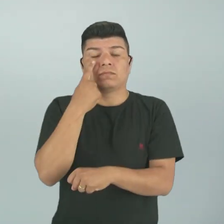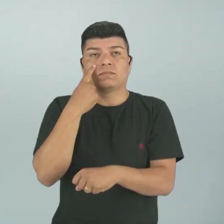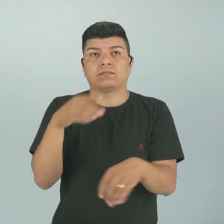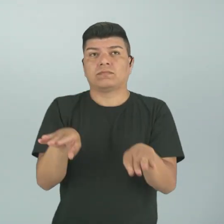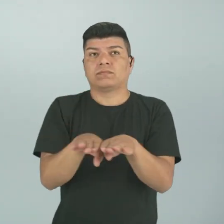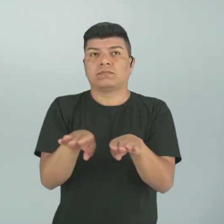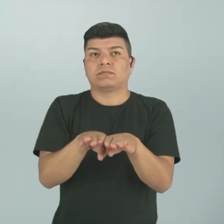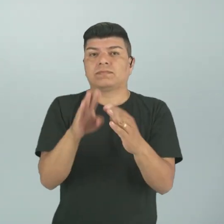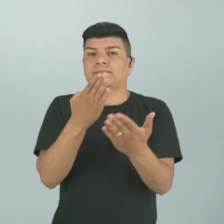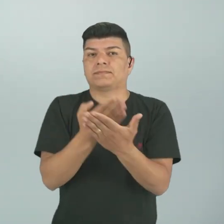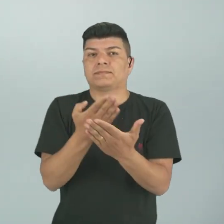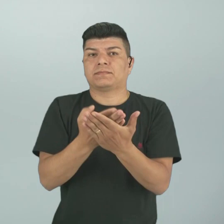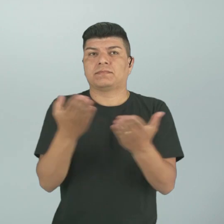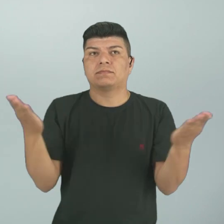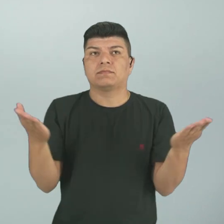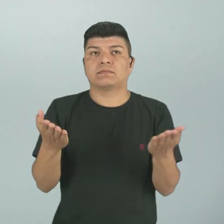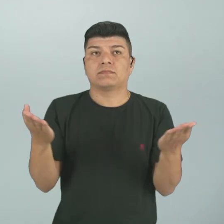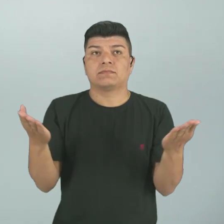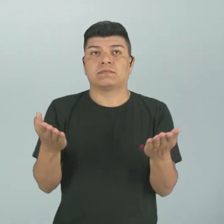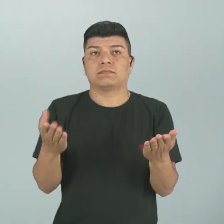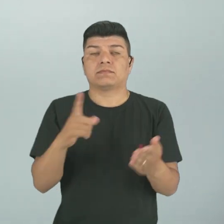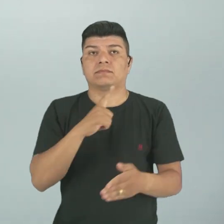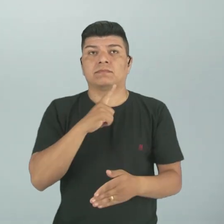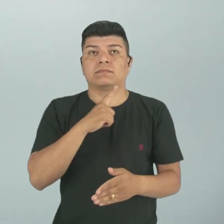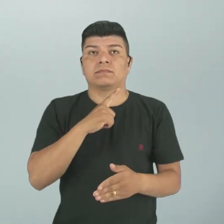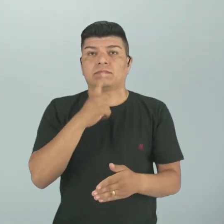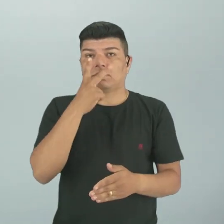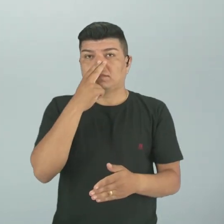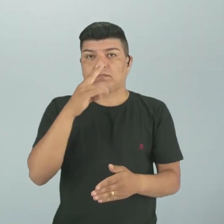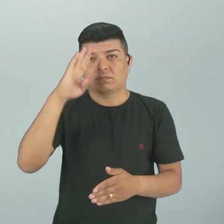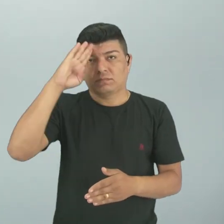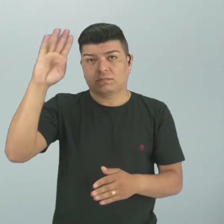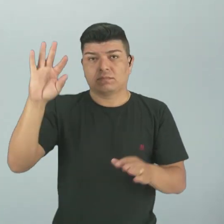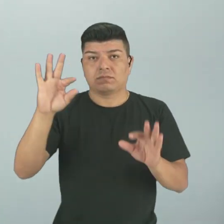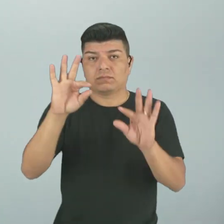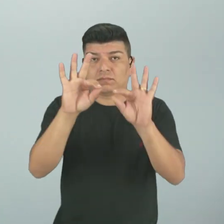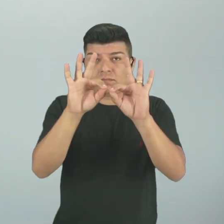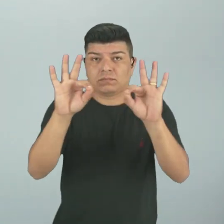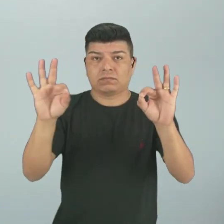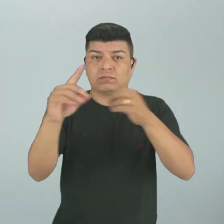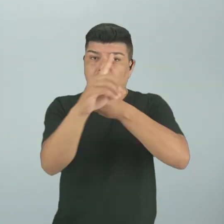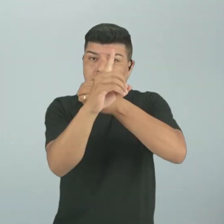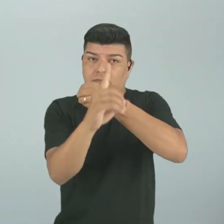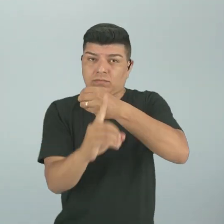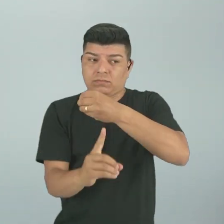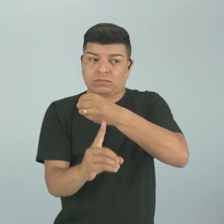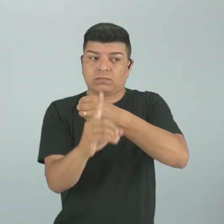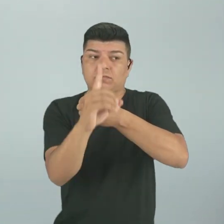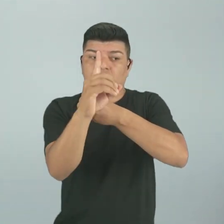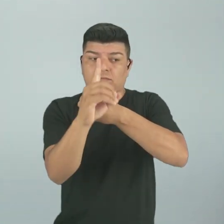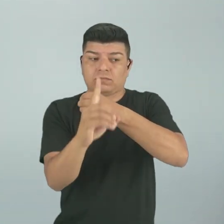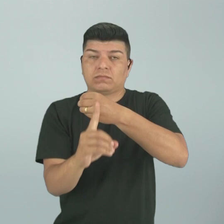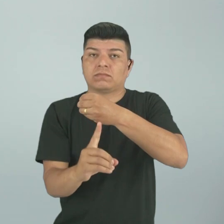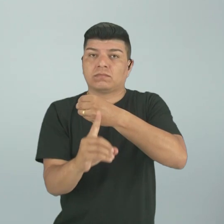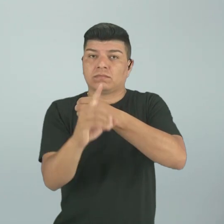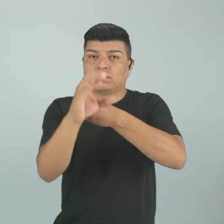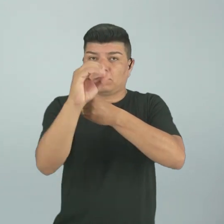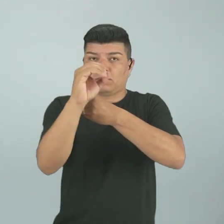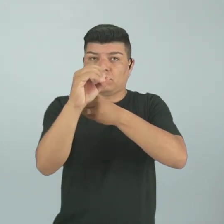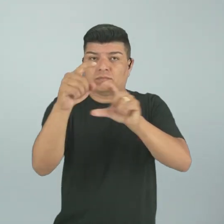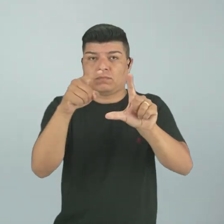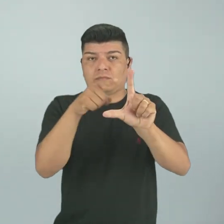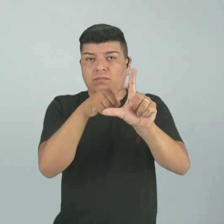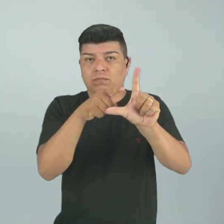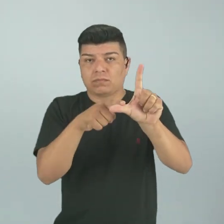aula de hoje que existe uma linha principal chamada Meridiano de Greenwich. Ela vem marcar zero graus.